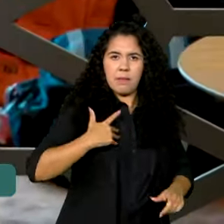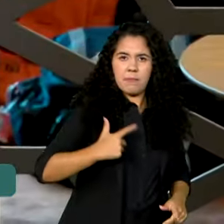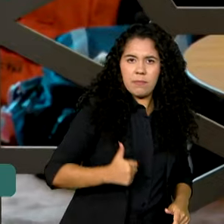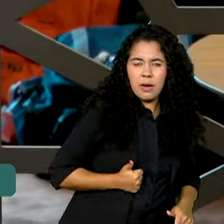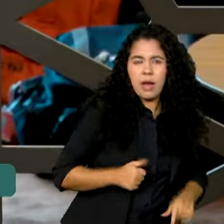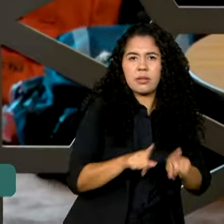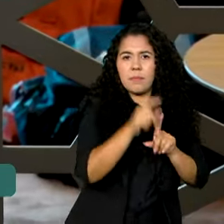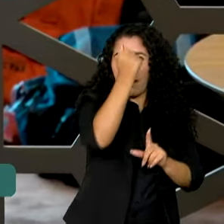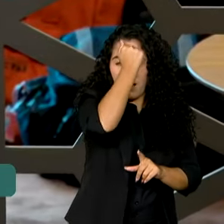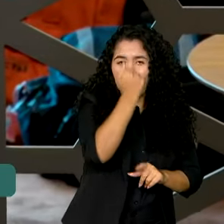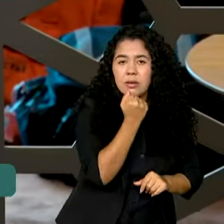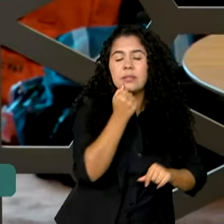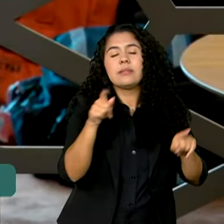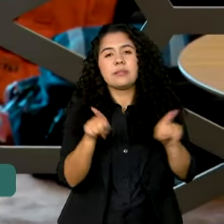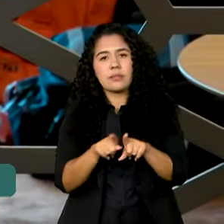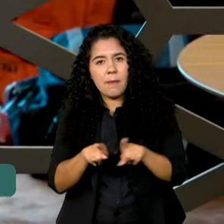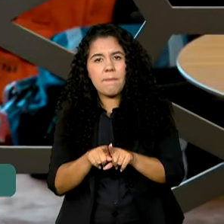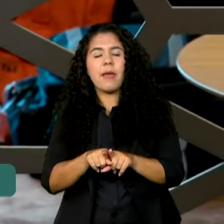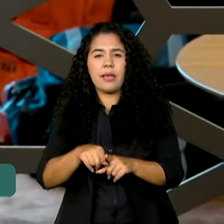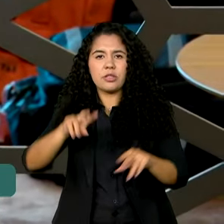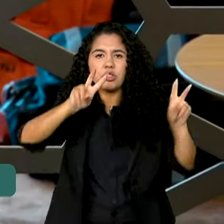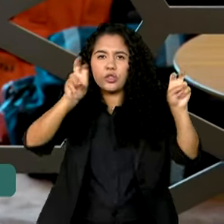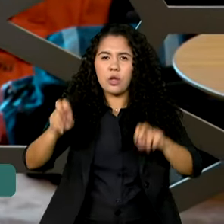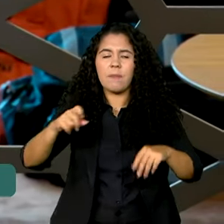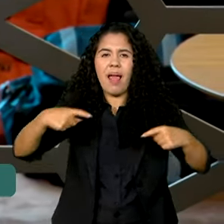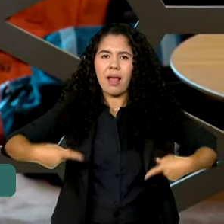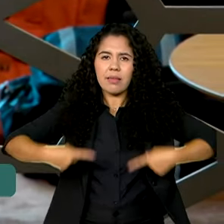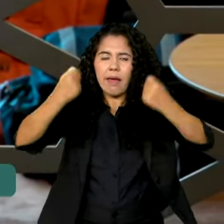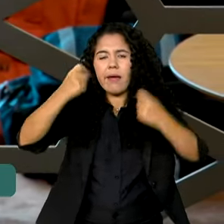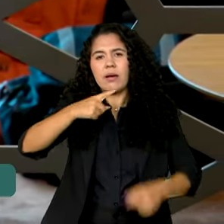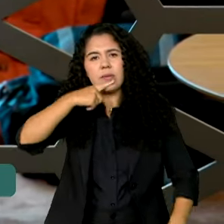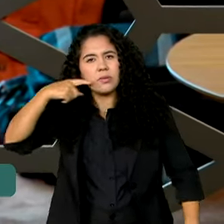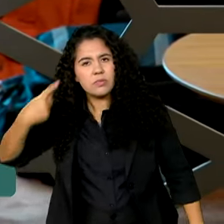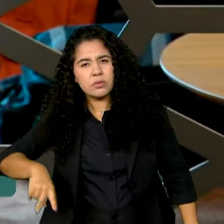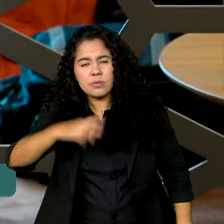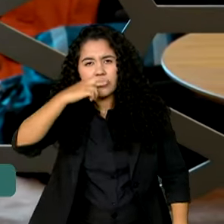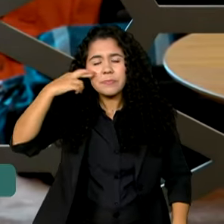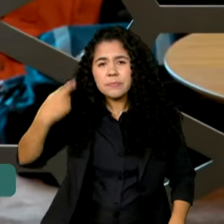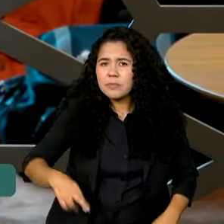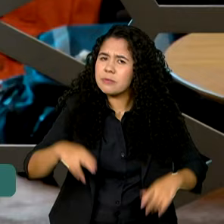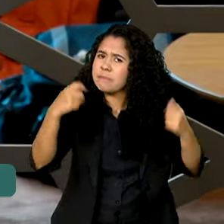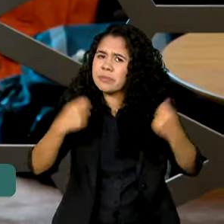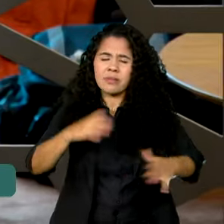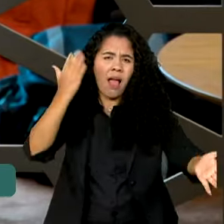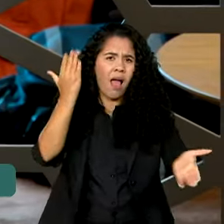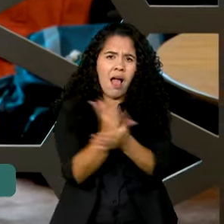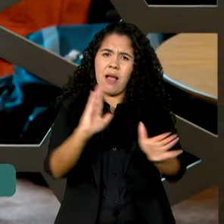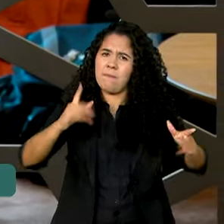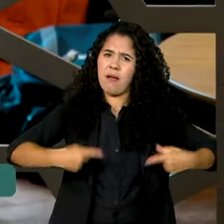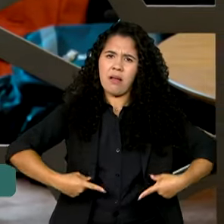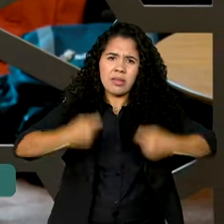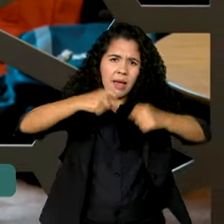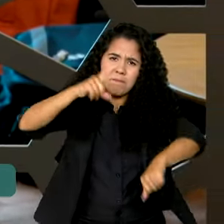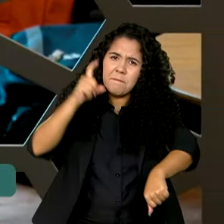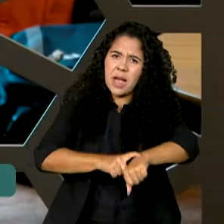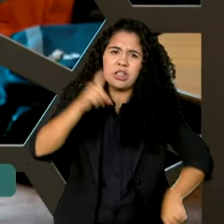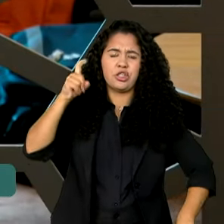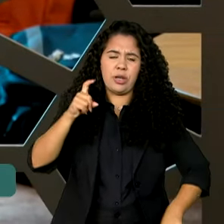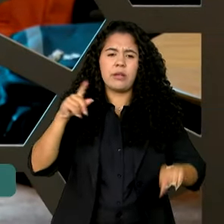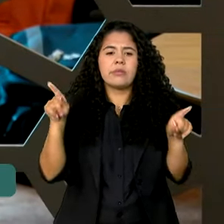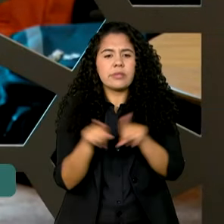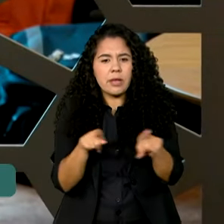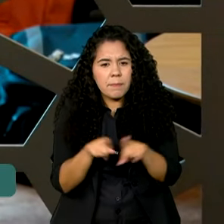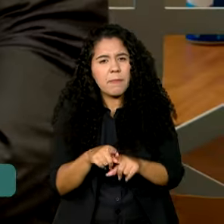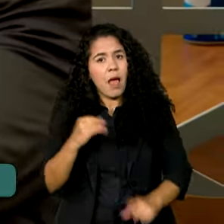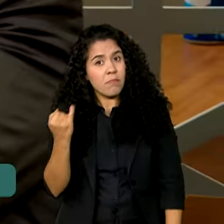entre a Rússia e a Ucrânia. Ele também falou sobre a necessidade de um cessar-fogo imediato. Lula ainda atualizou o